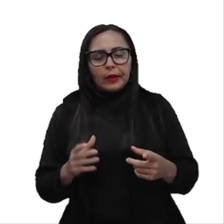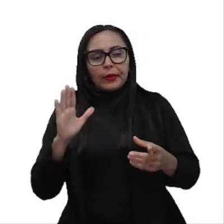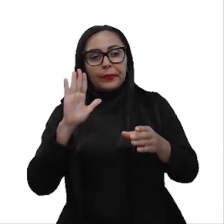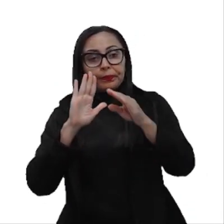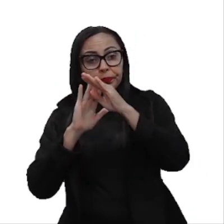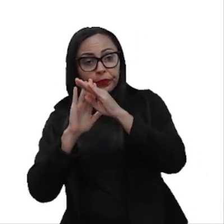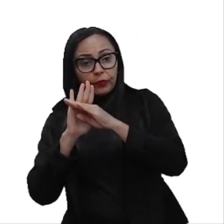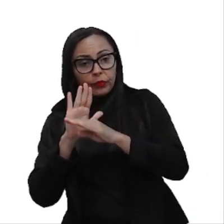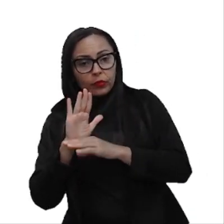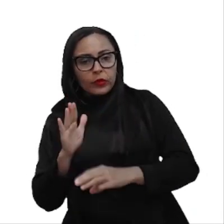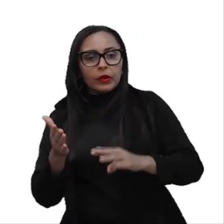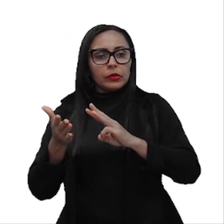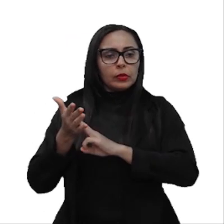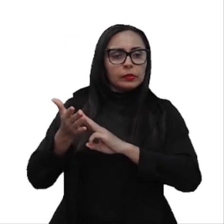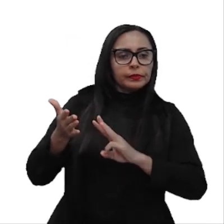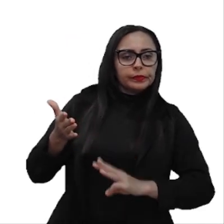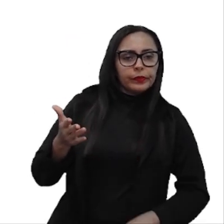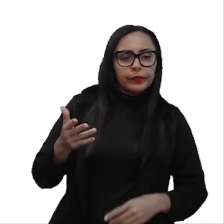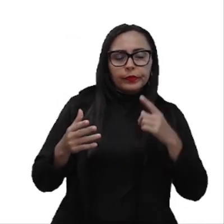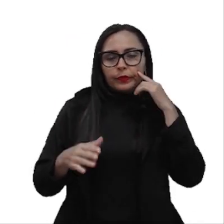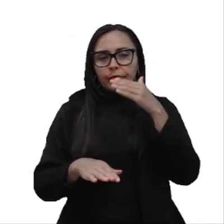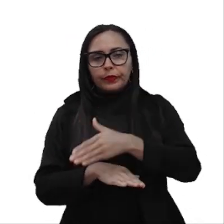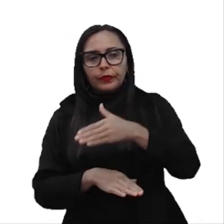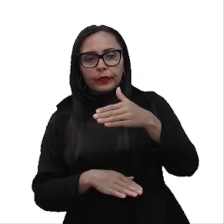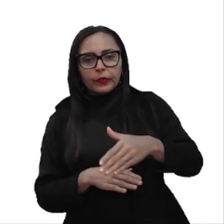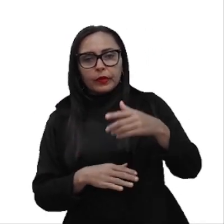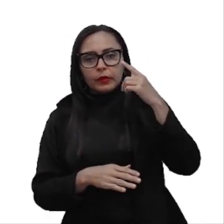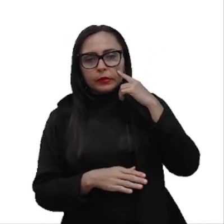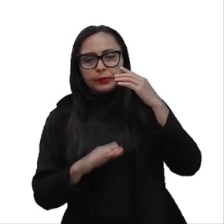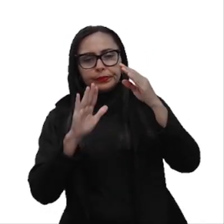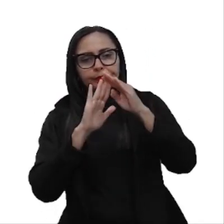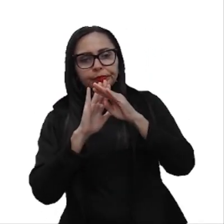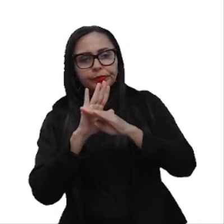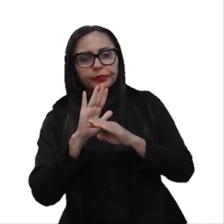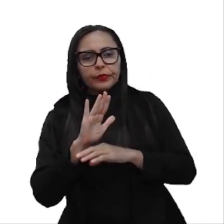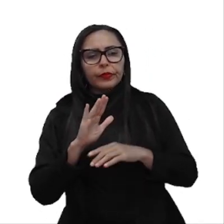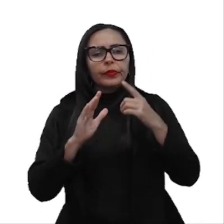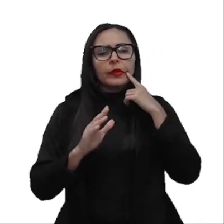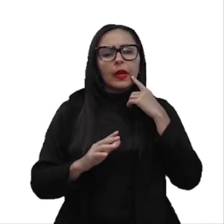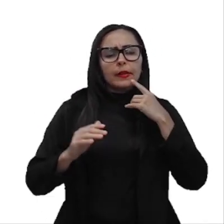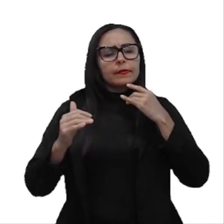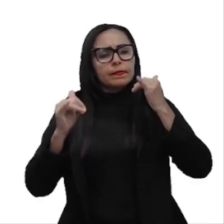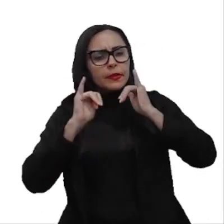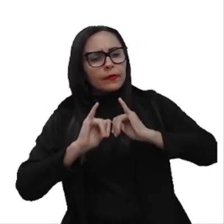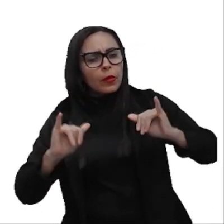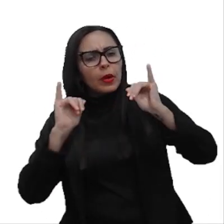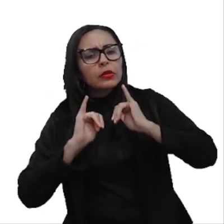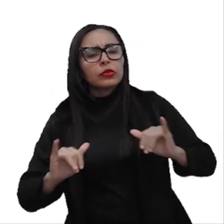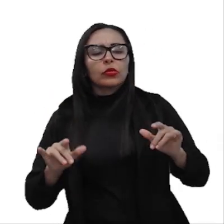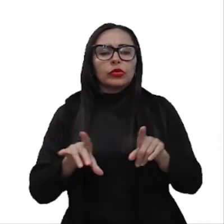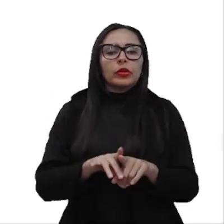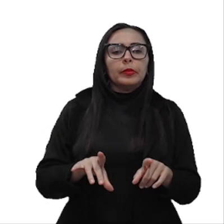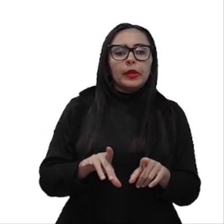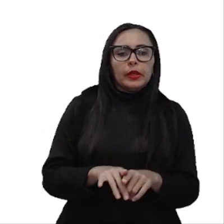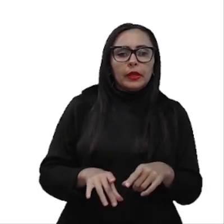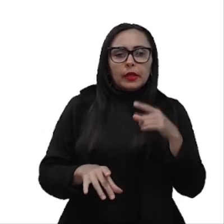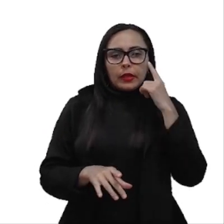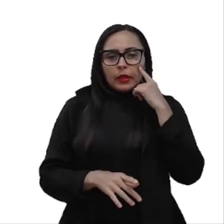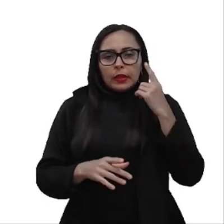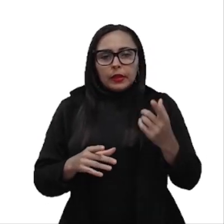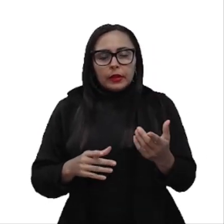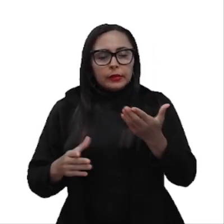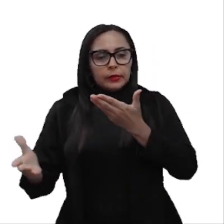módulos para acessar o banco de dados e retornar as informações. Essas informações são renderizadas pela camada do template